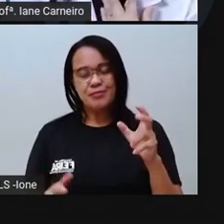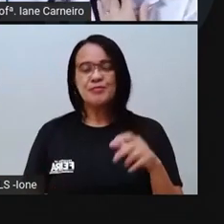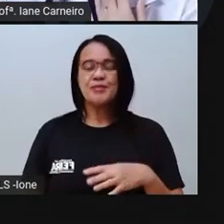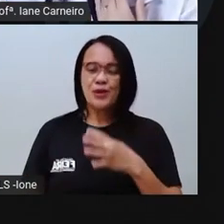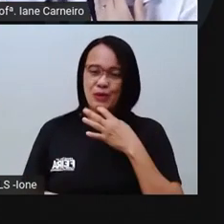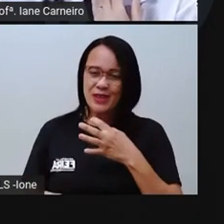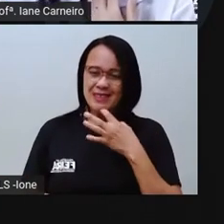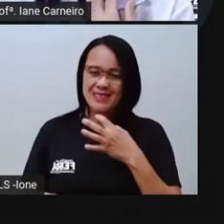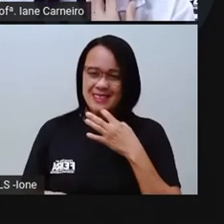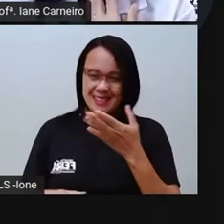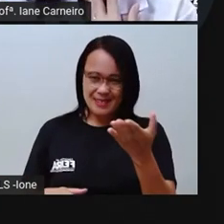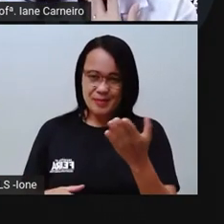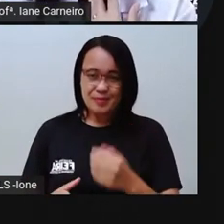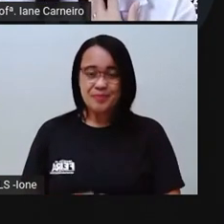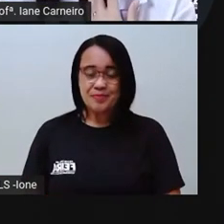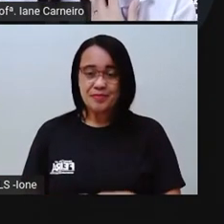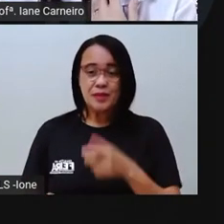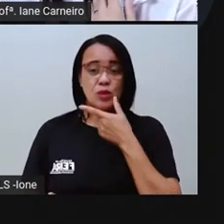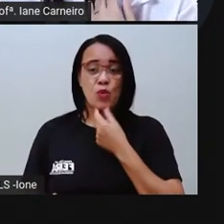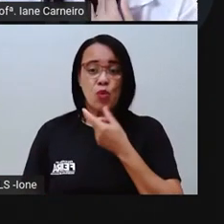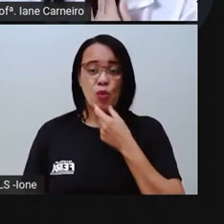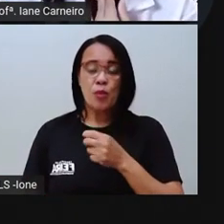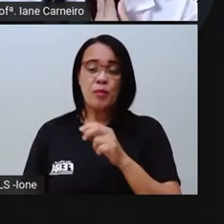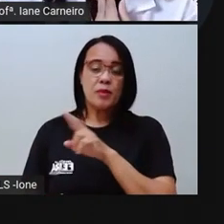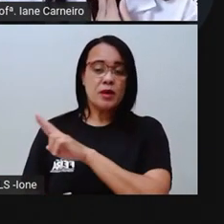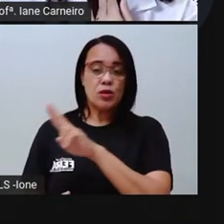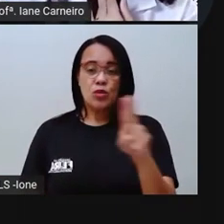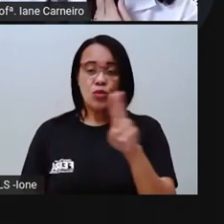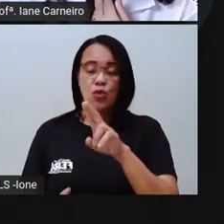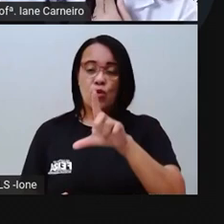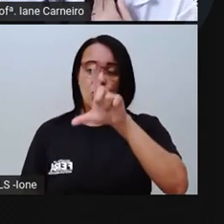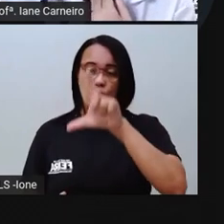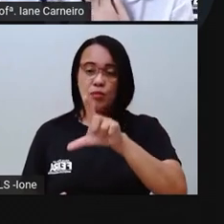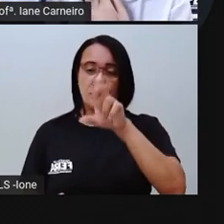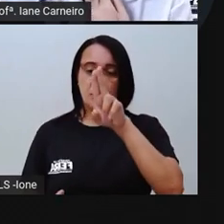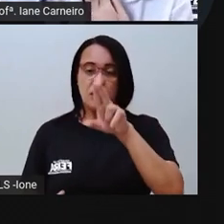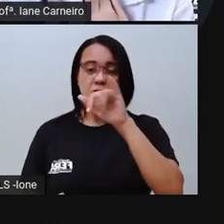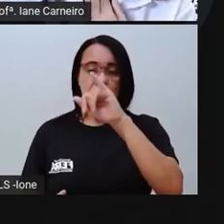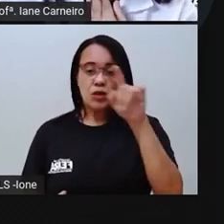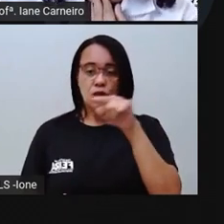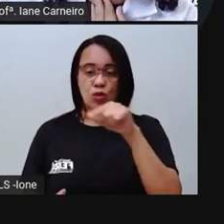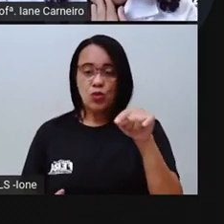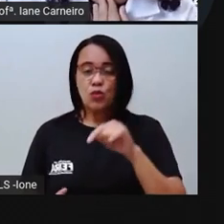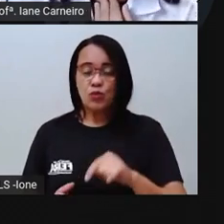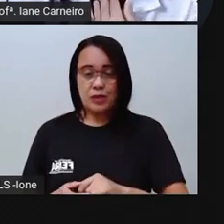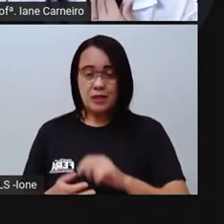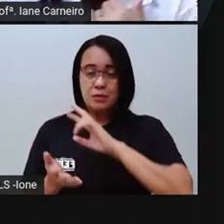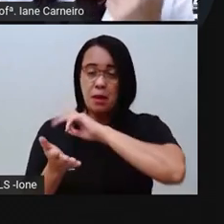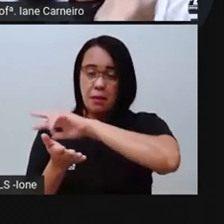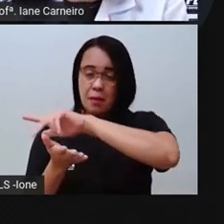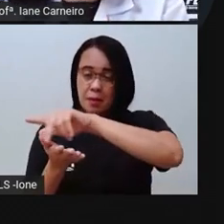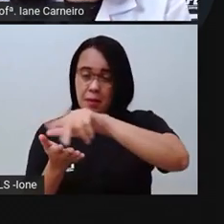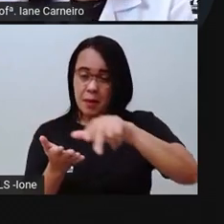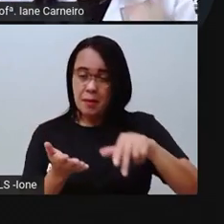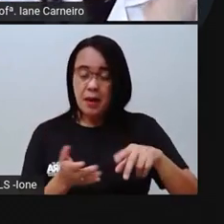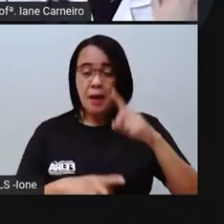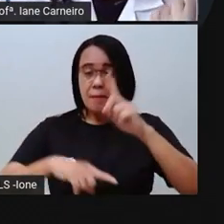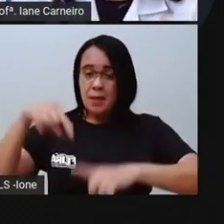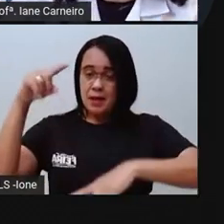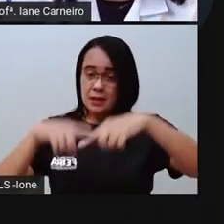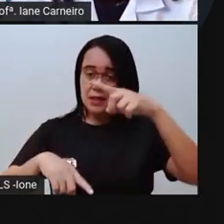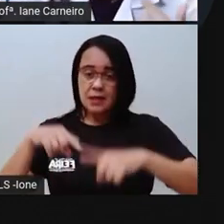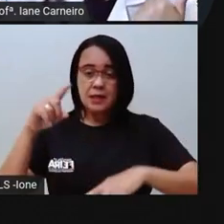Luiz é um artesão. Ele trabalha com os mais variados materiais, madeira,